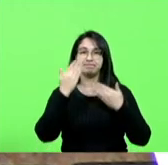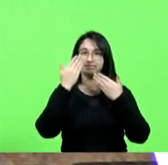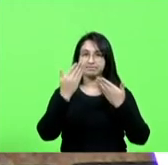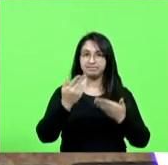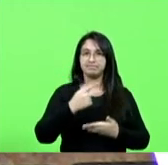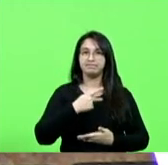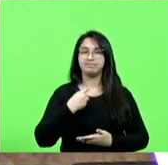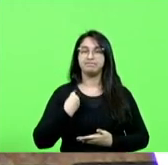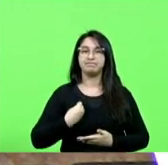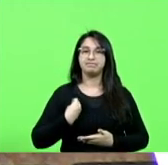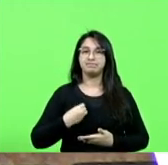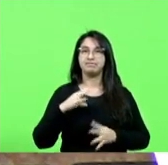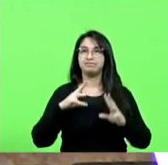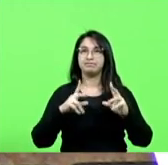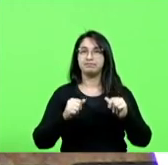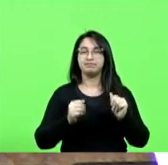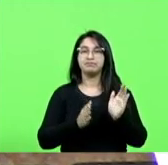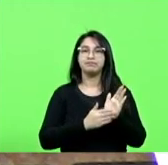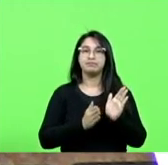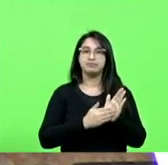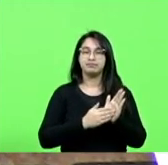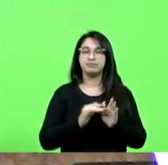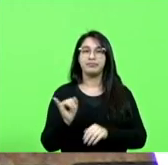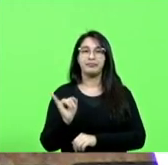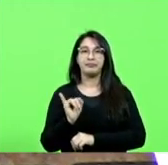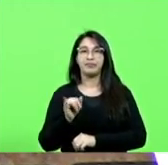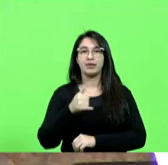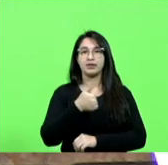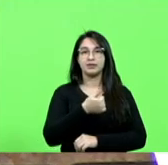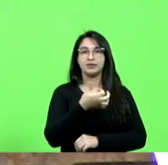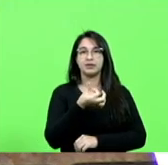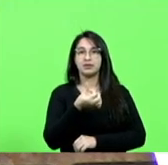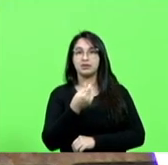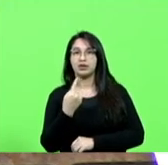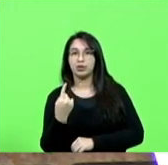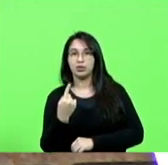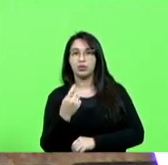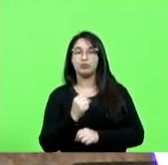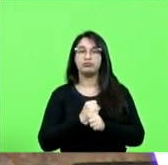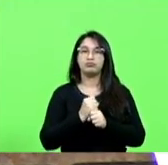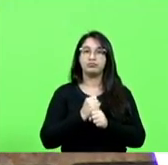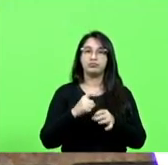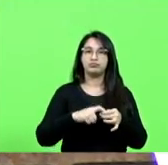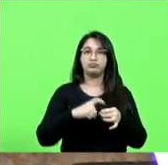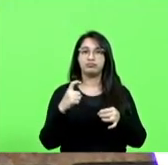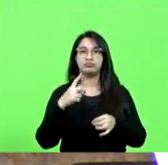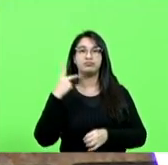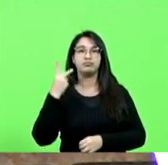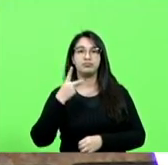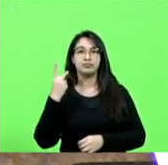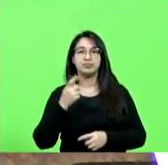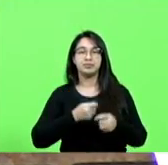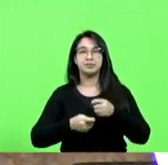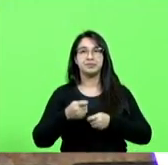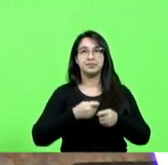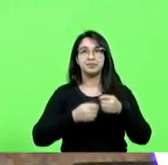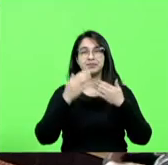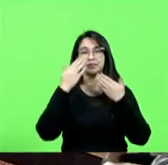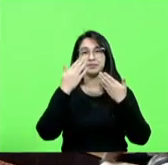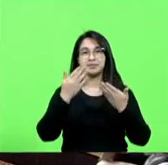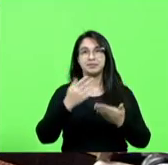de todos e parabenizar Itajaí pelos 161 anos de emancipação política e administrativa. Obrigado, presidente.